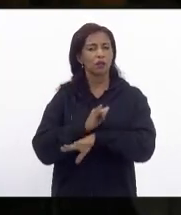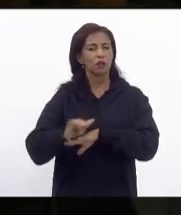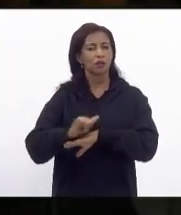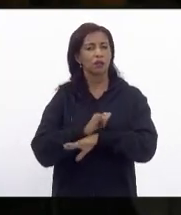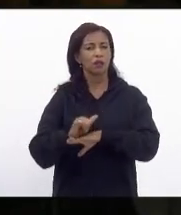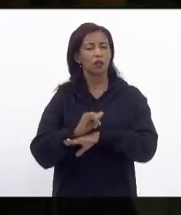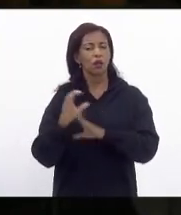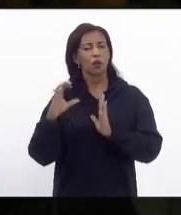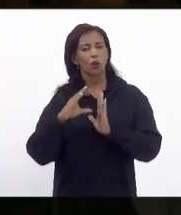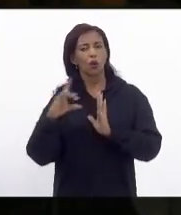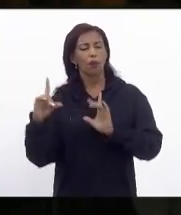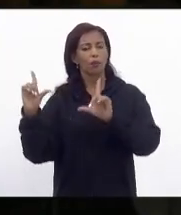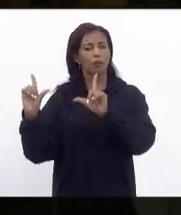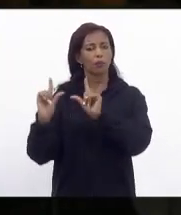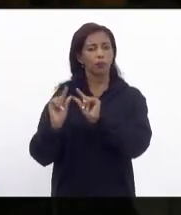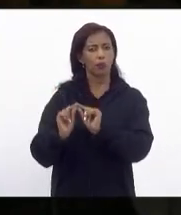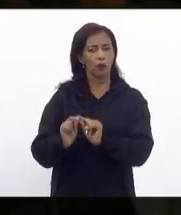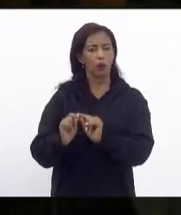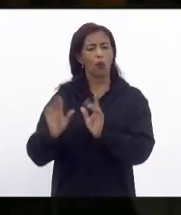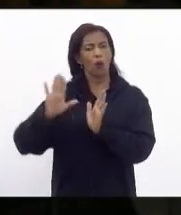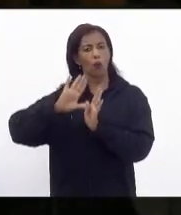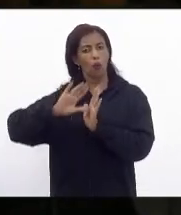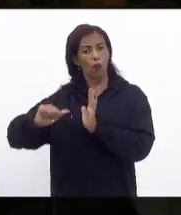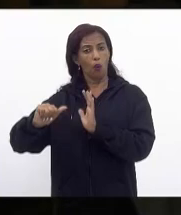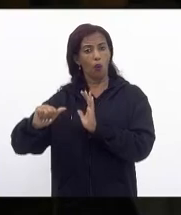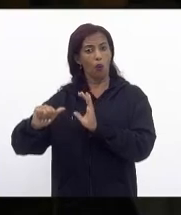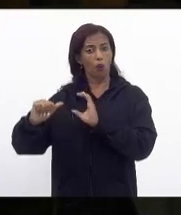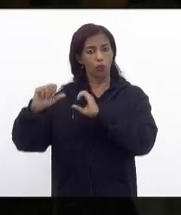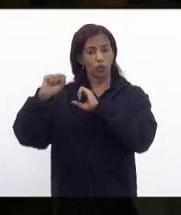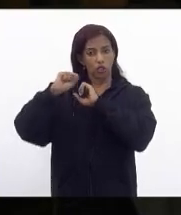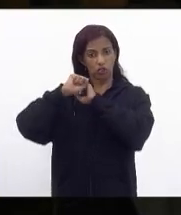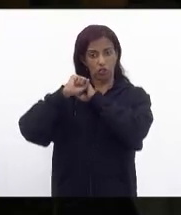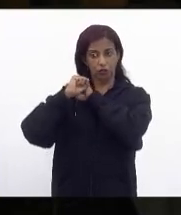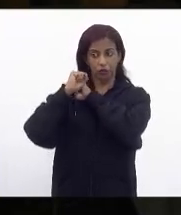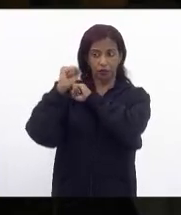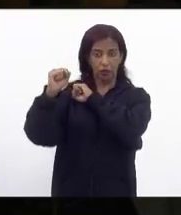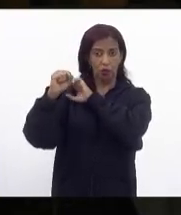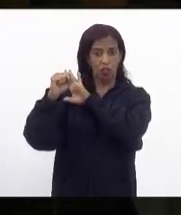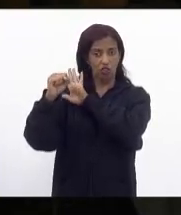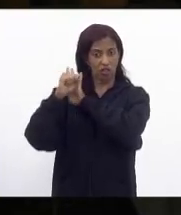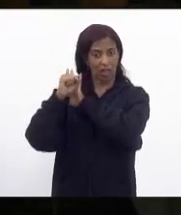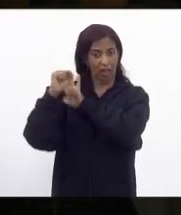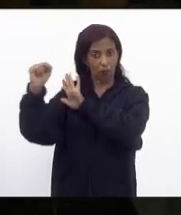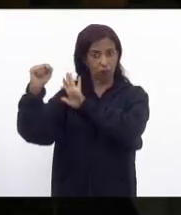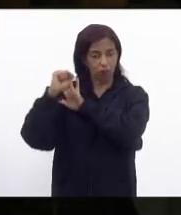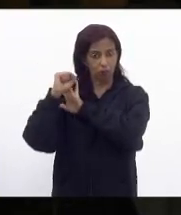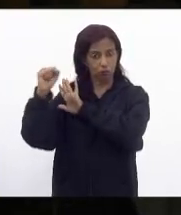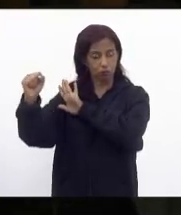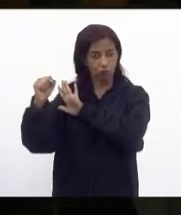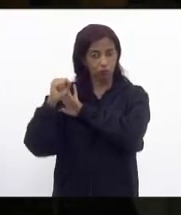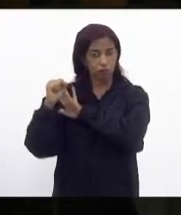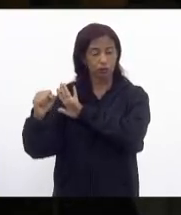e coordenadas para reduzir o furto de cabos deputada Marta Rocha temos iniciativa nessa carga inclusive vossa excelência